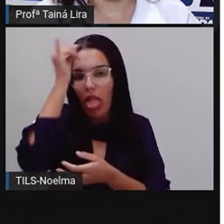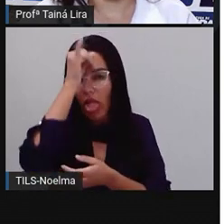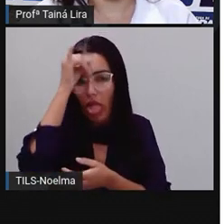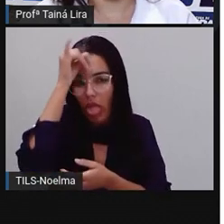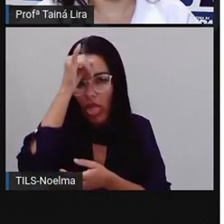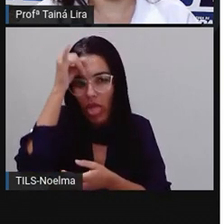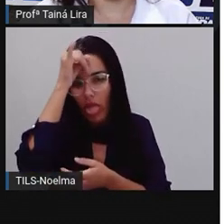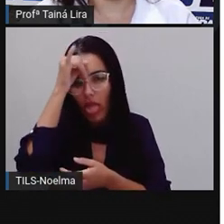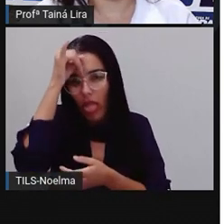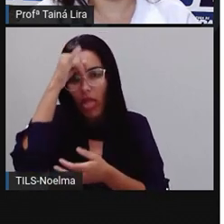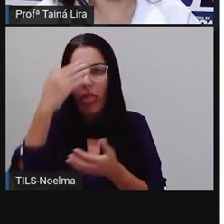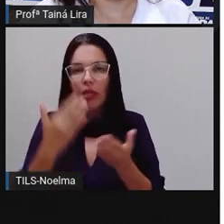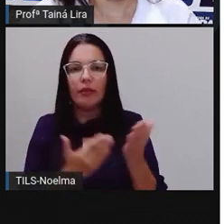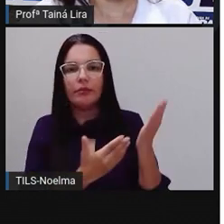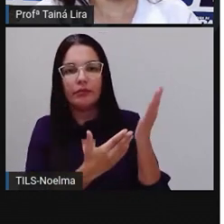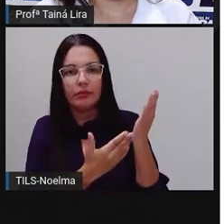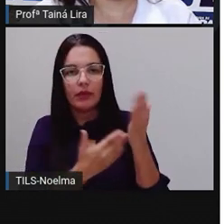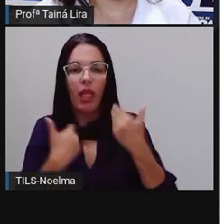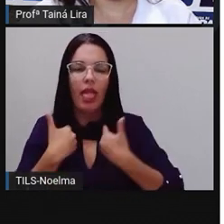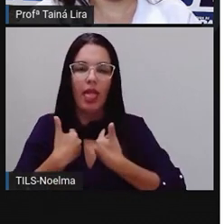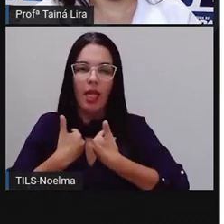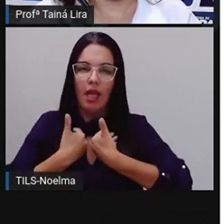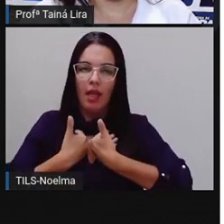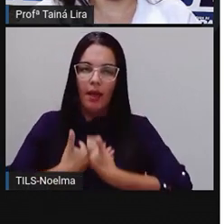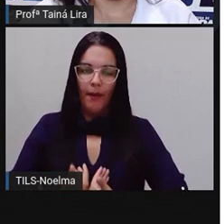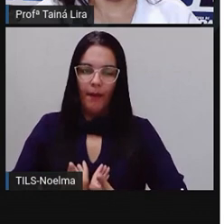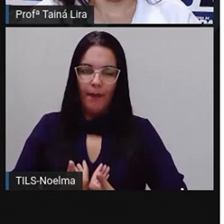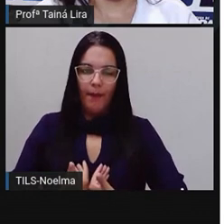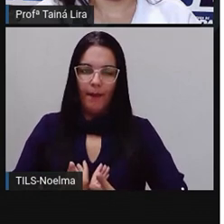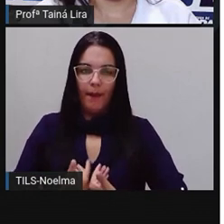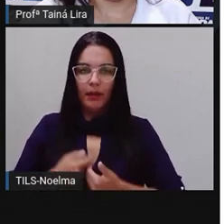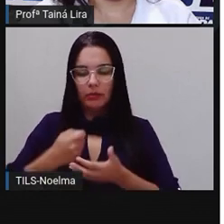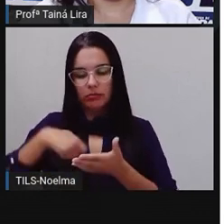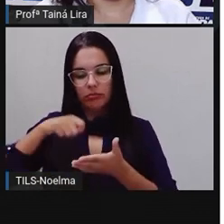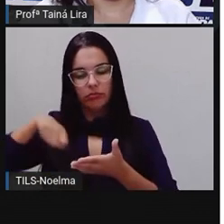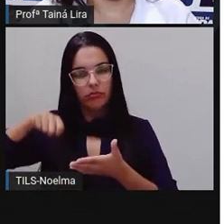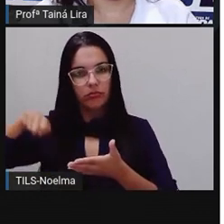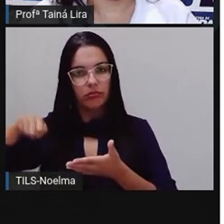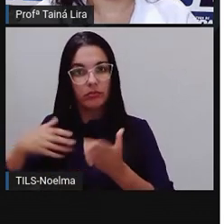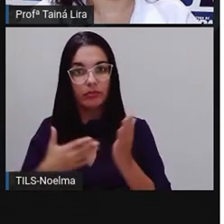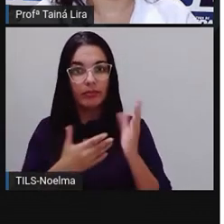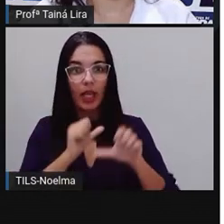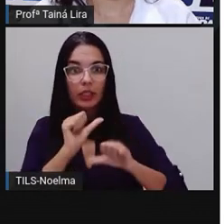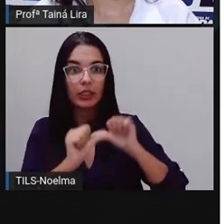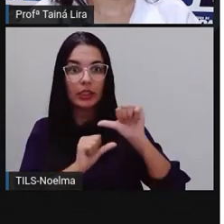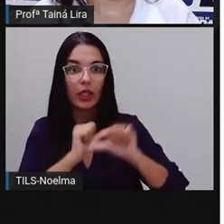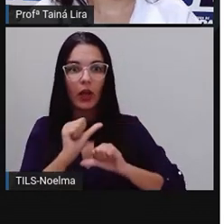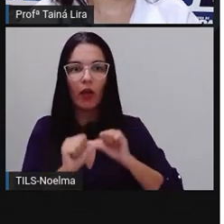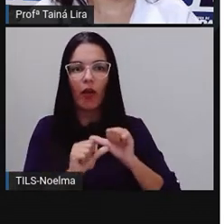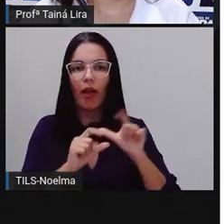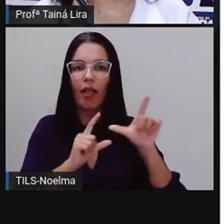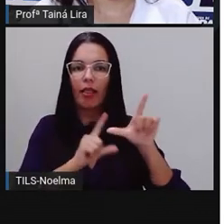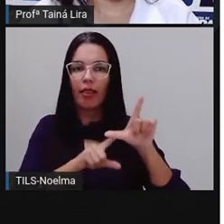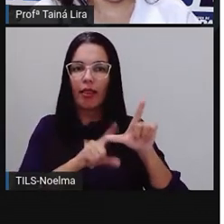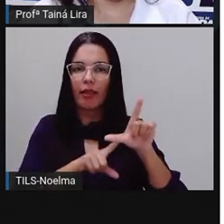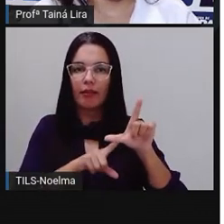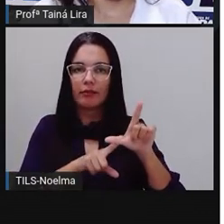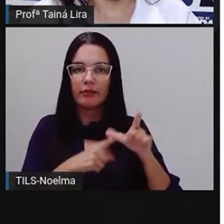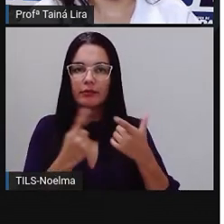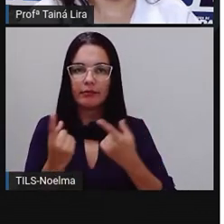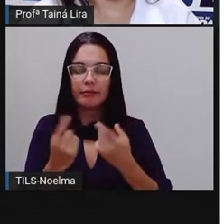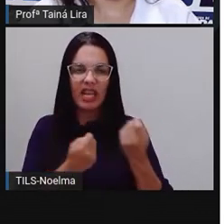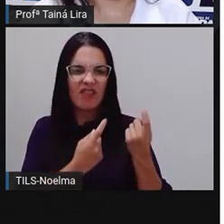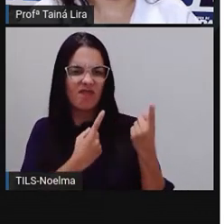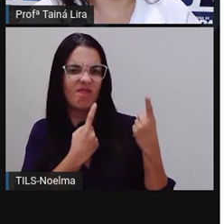olha lá, lerdeza em cursivo. Cansada, cansada lá em cursivo. Desafiar,